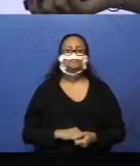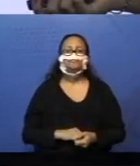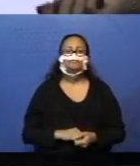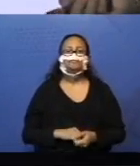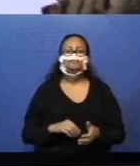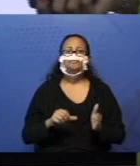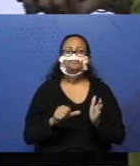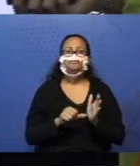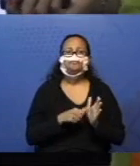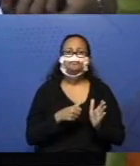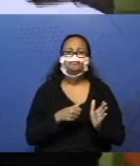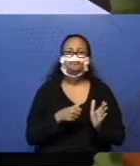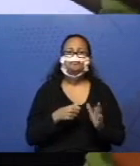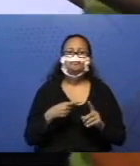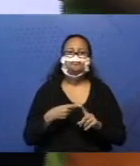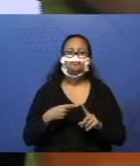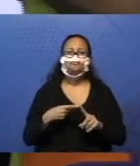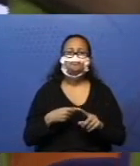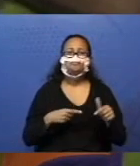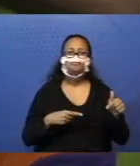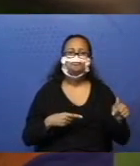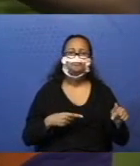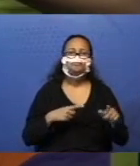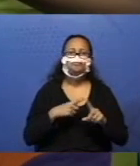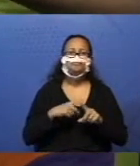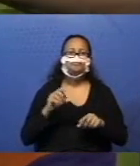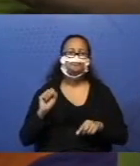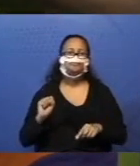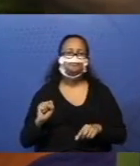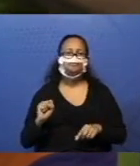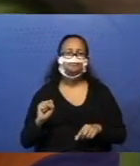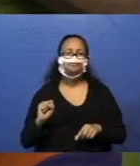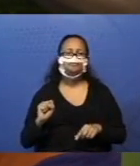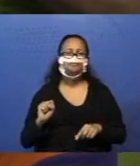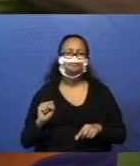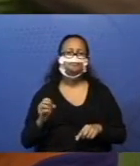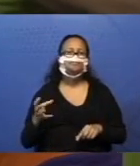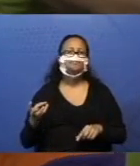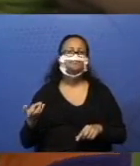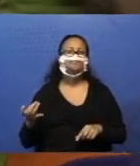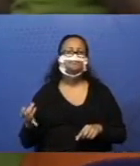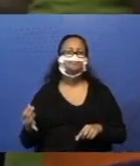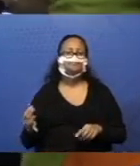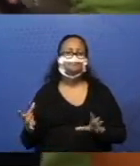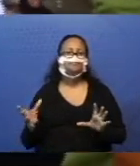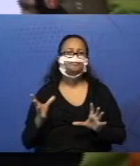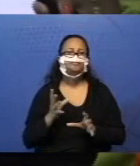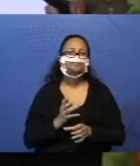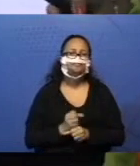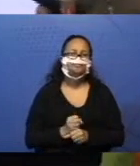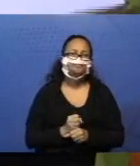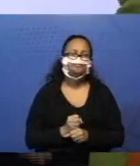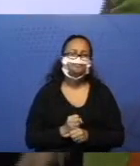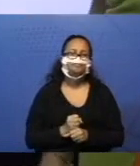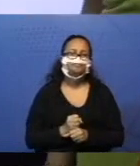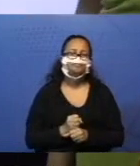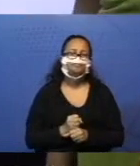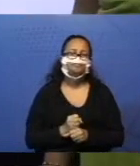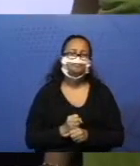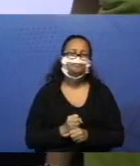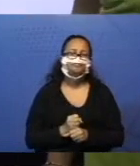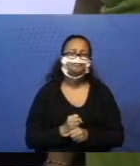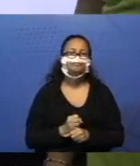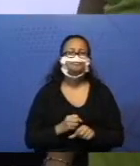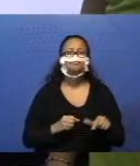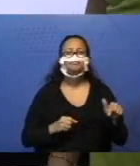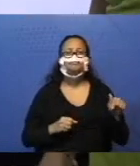maneira foi sete mais oito. Conferi, né? Não é ir colocando, não. Sete mais oito. Sete está